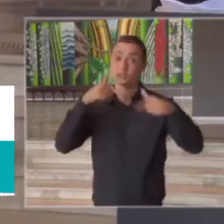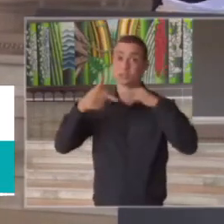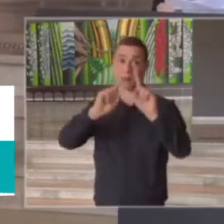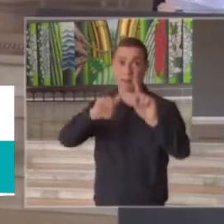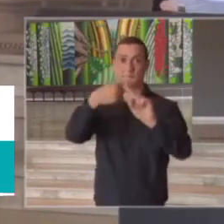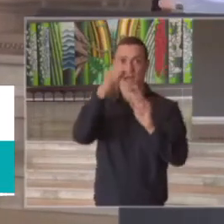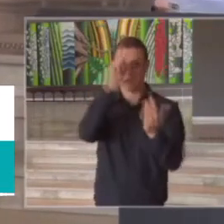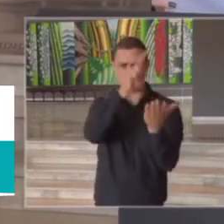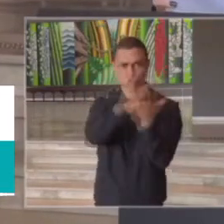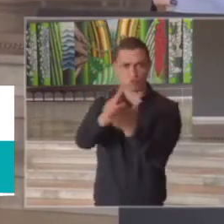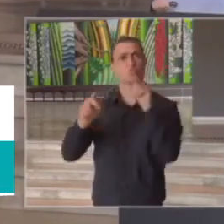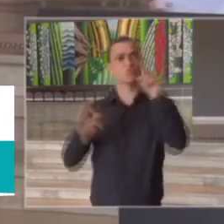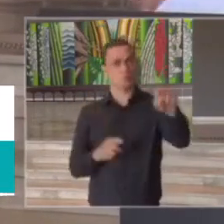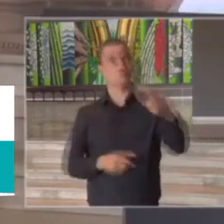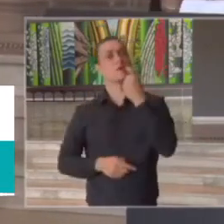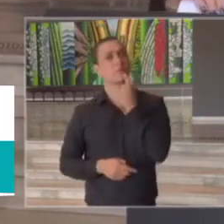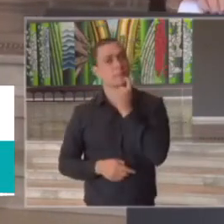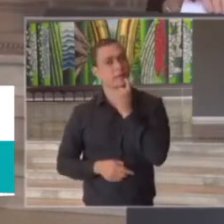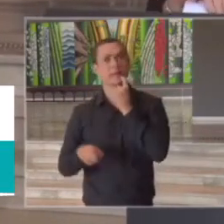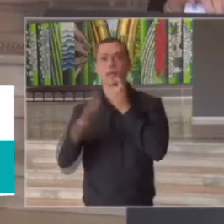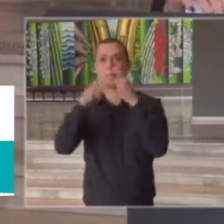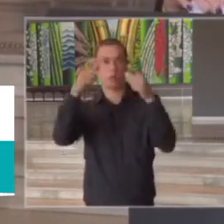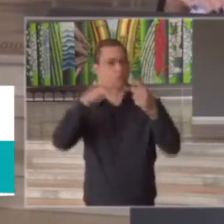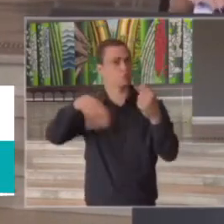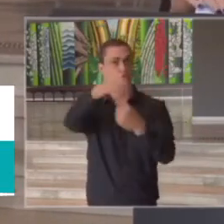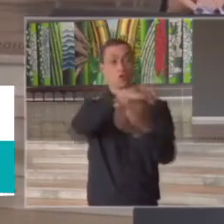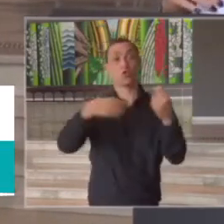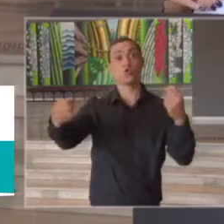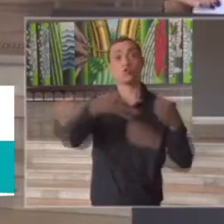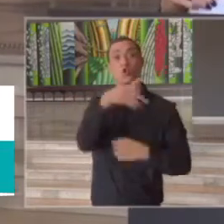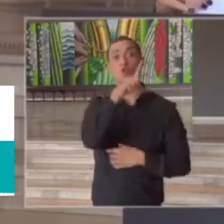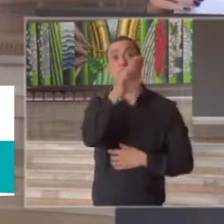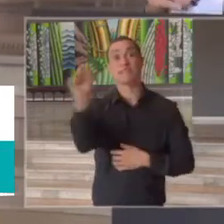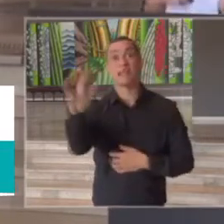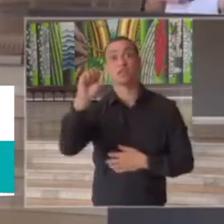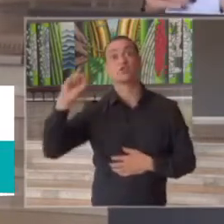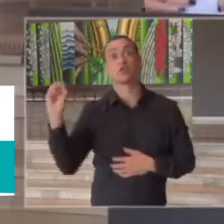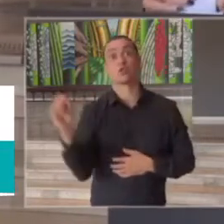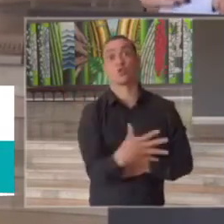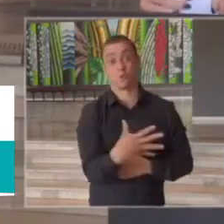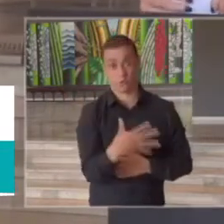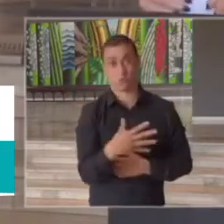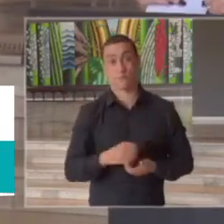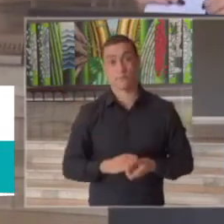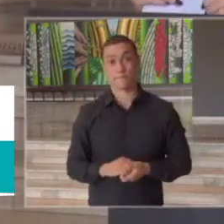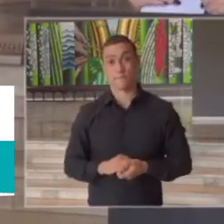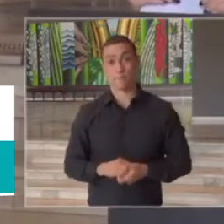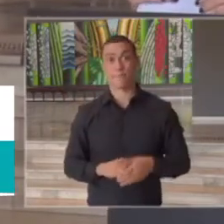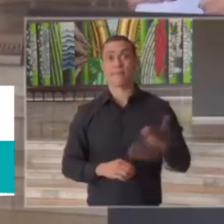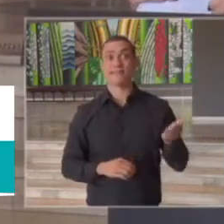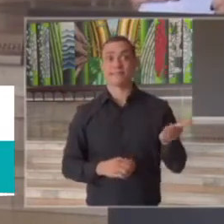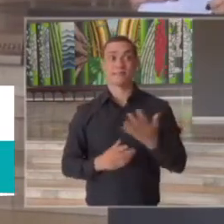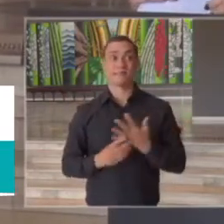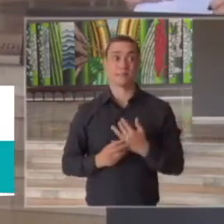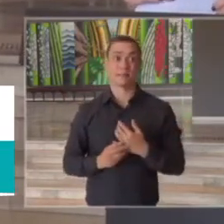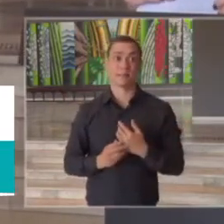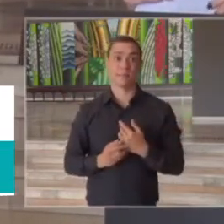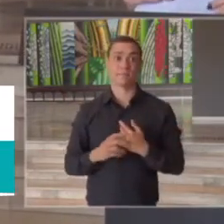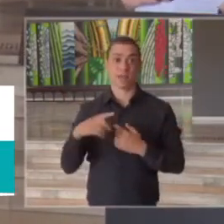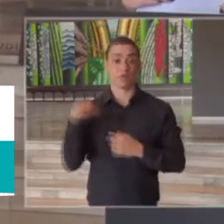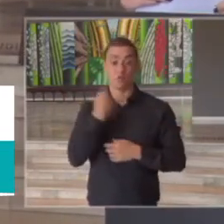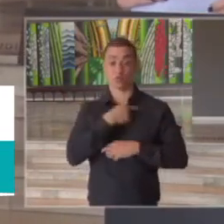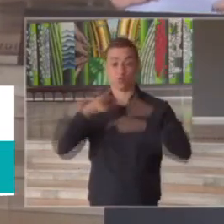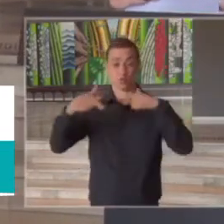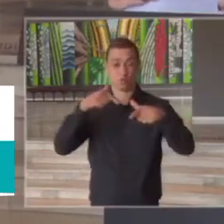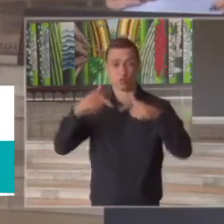leitos para Campinas e para a região serão 100 novos leitos e a nossa nosso trabalho para poder